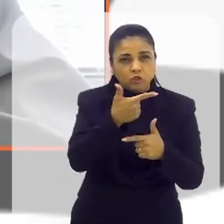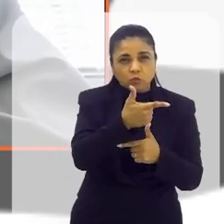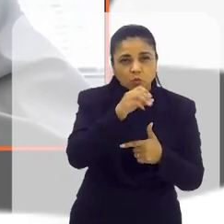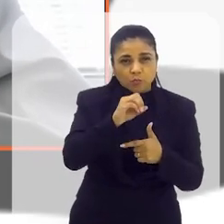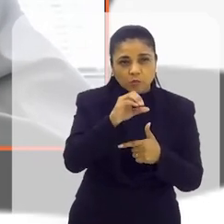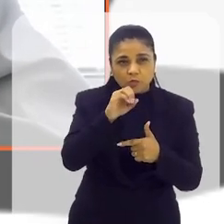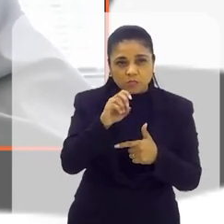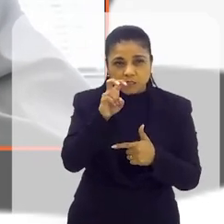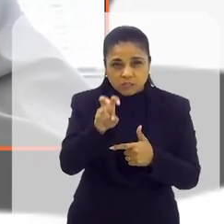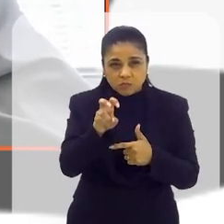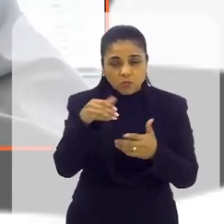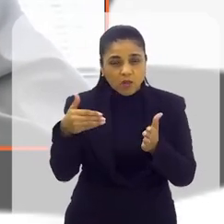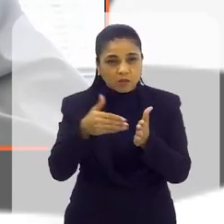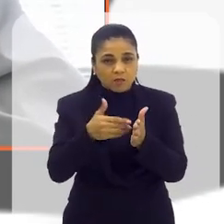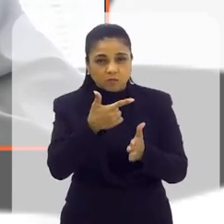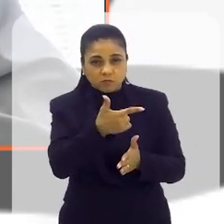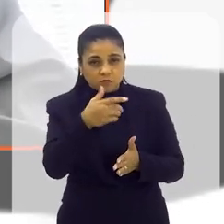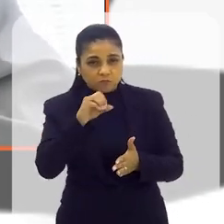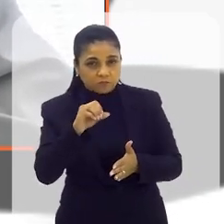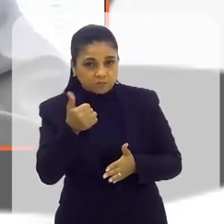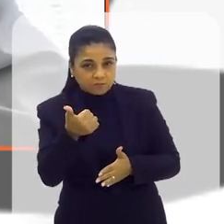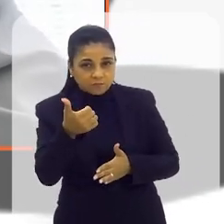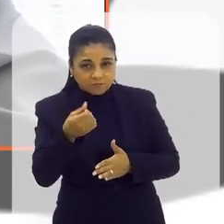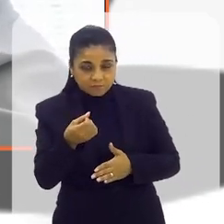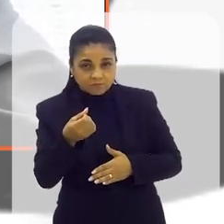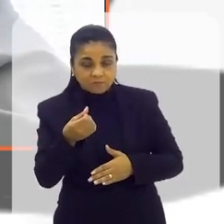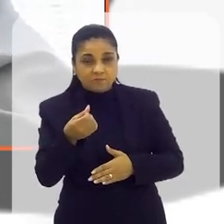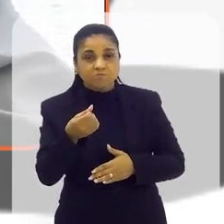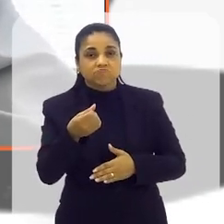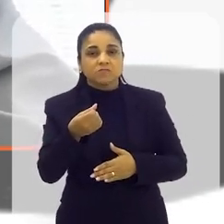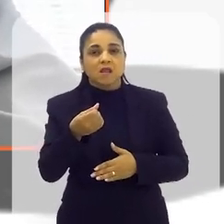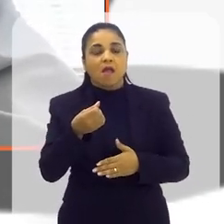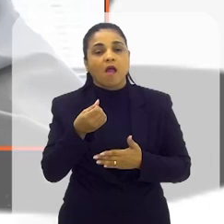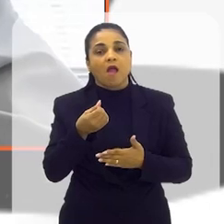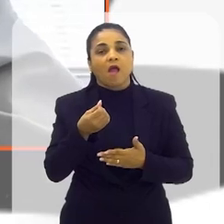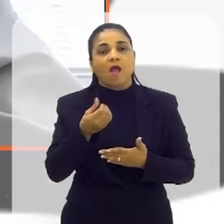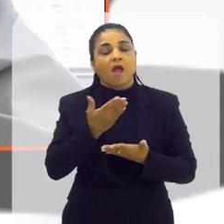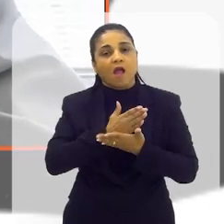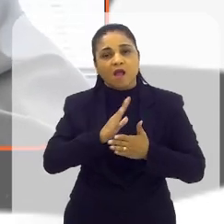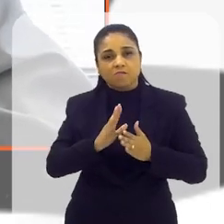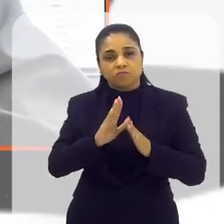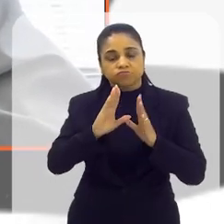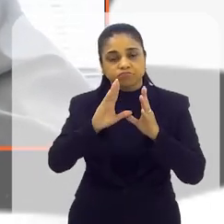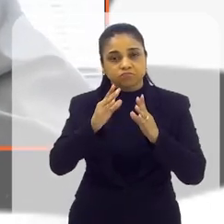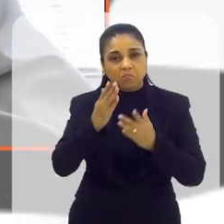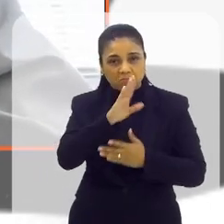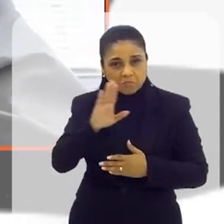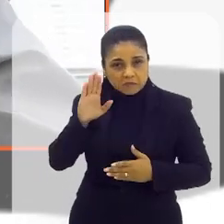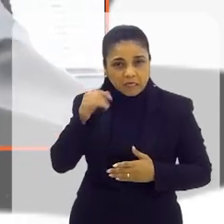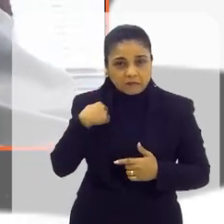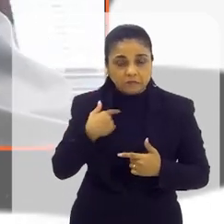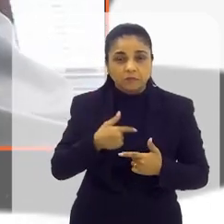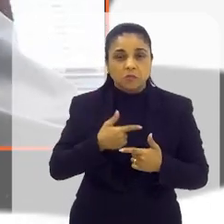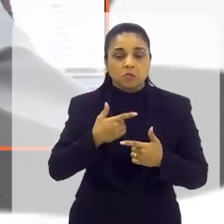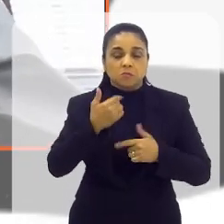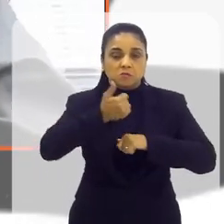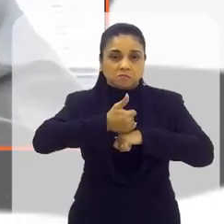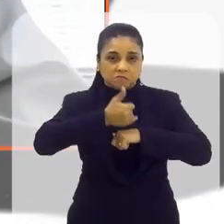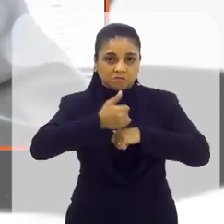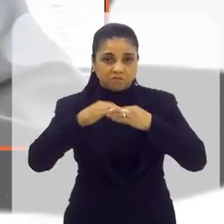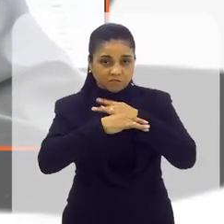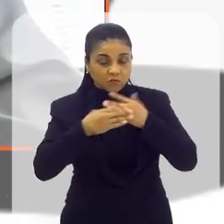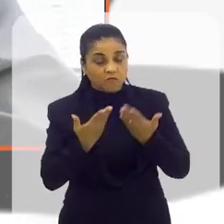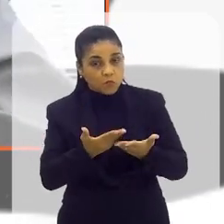2005 a 2016, acabando nosso mandato em Volta Redonda, fui convidado para ser